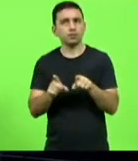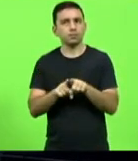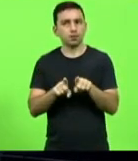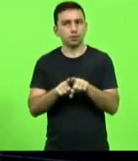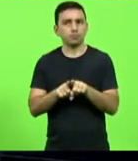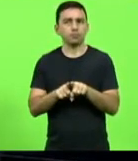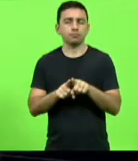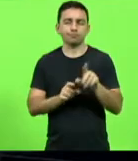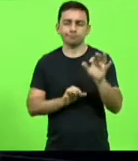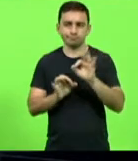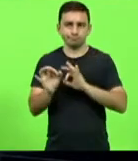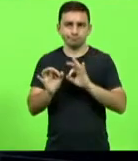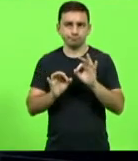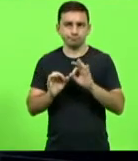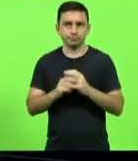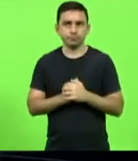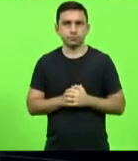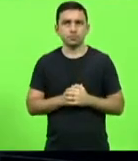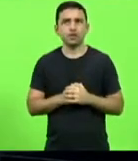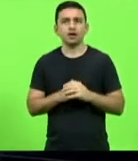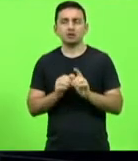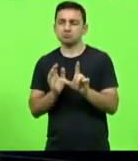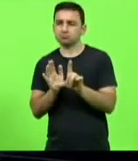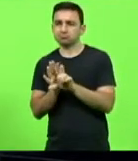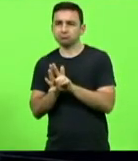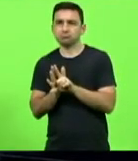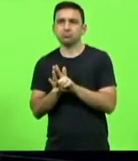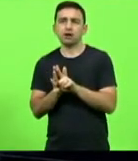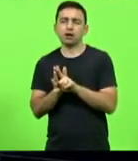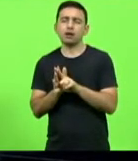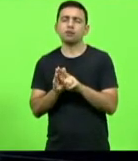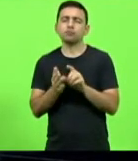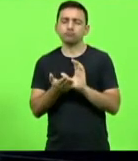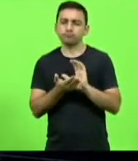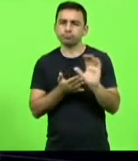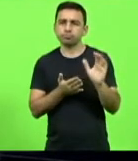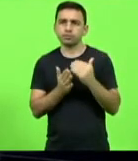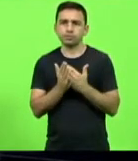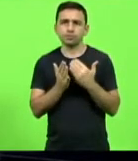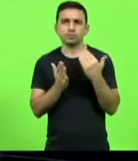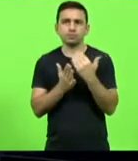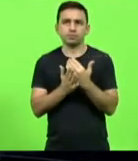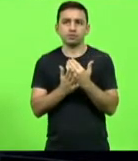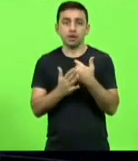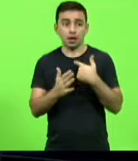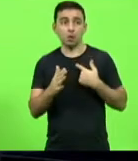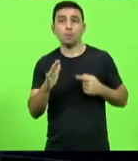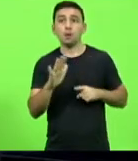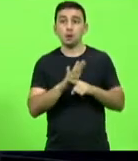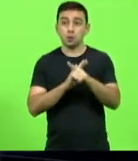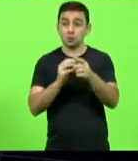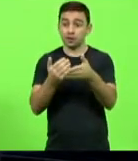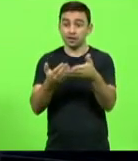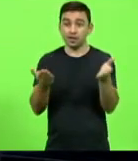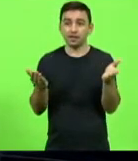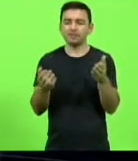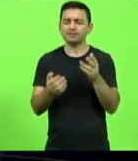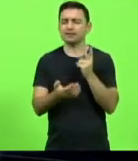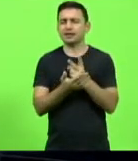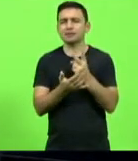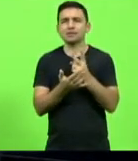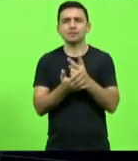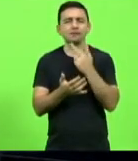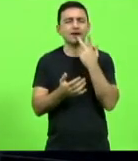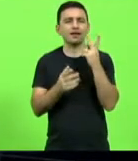é é legais aí também para que se possa investir mas quando eu pergunto para eles eles sempre falam a mesma coisa que o